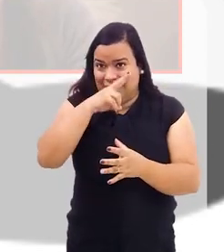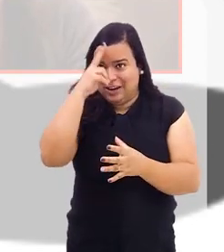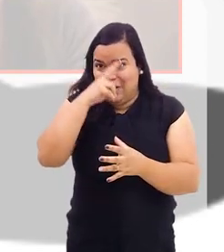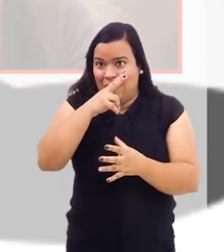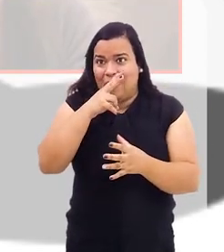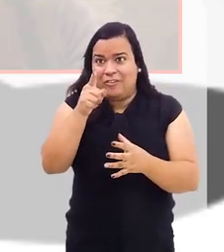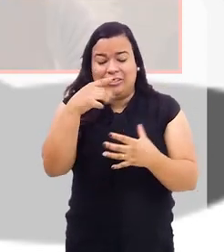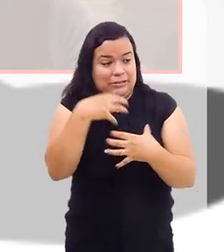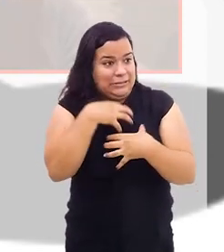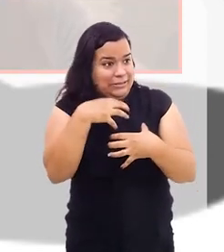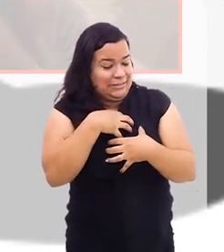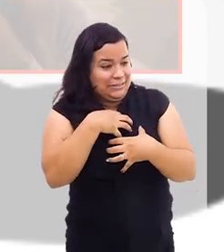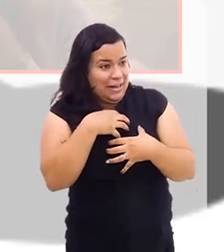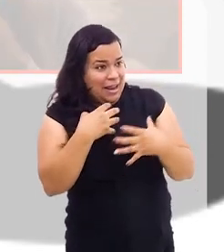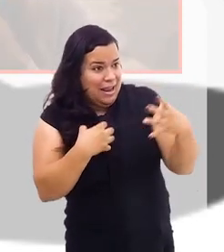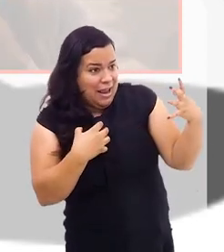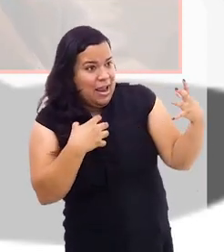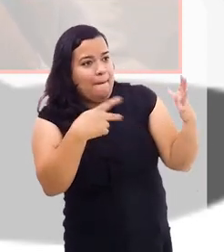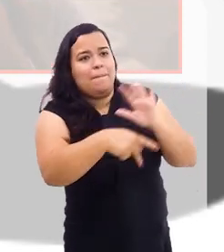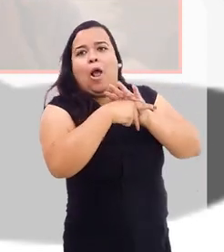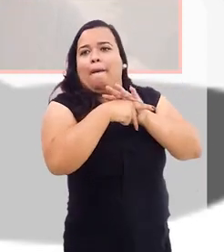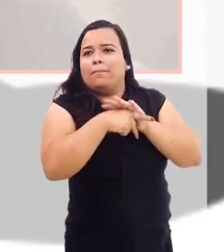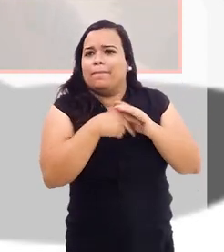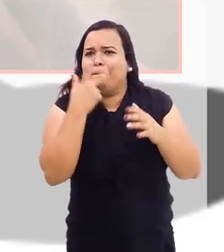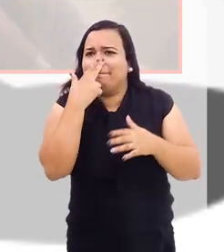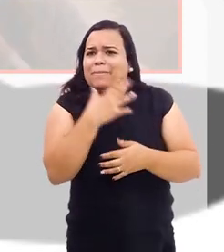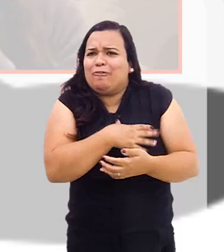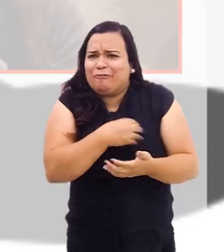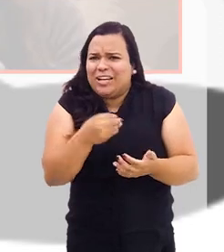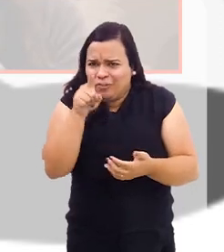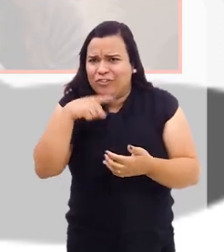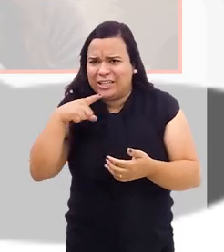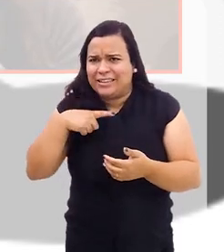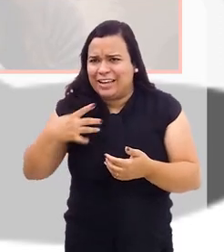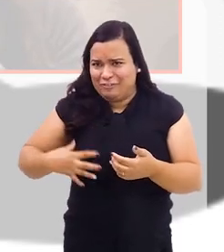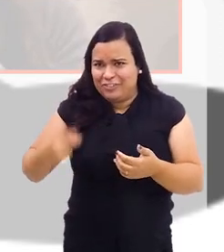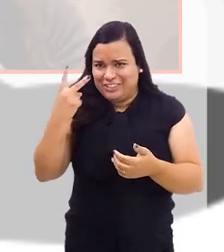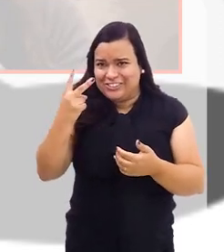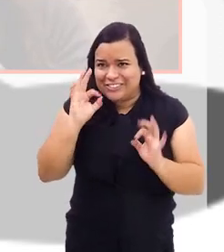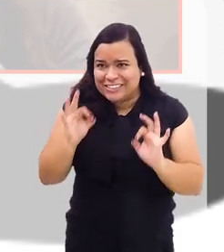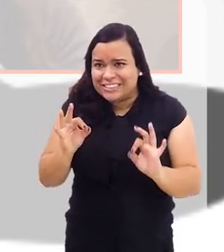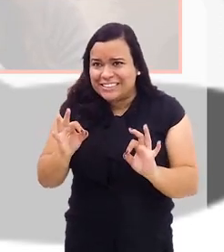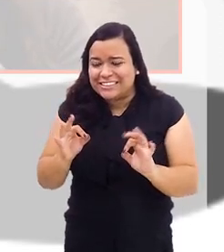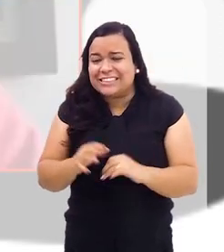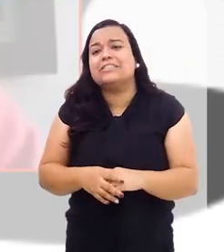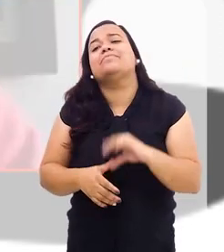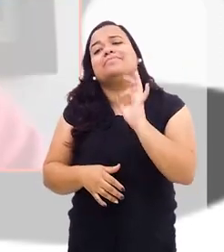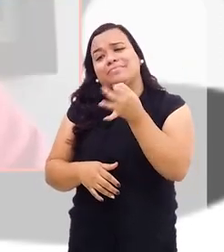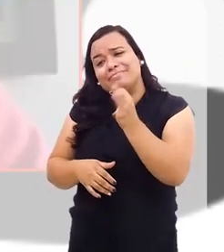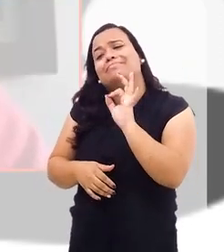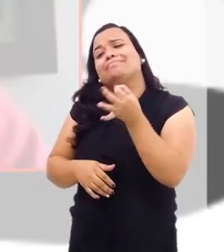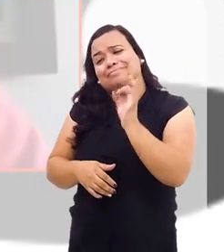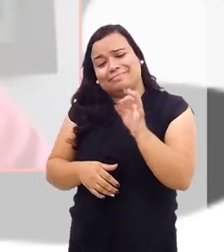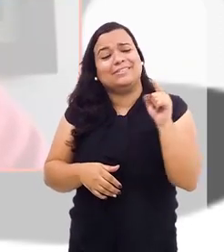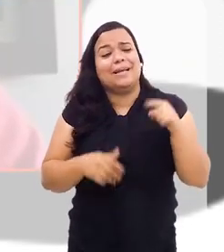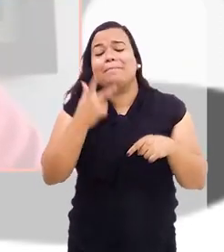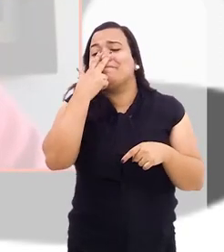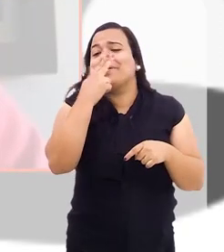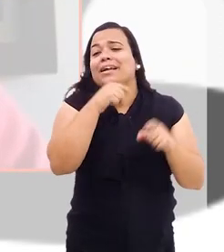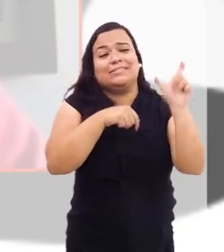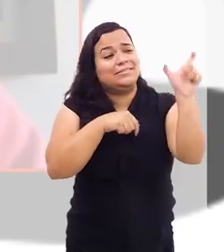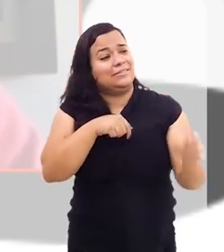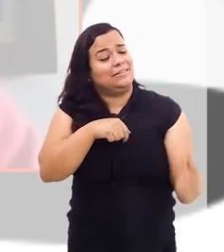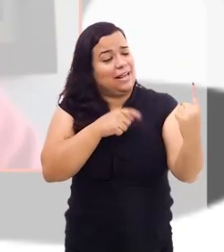Ou seja, suas personagens são uma espécie de filhos também? Ah, sem dúvida. E o personagem é uma coisa